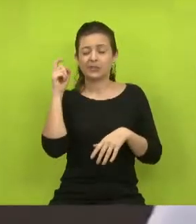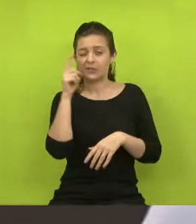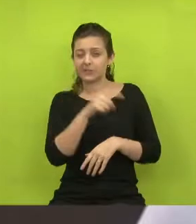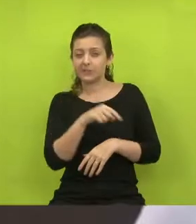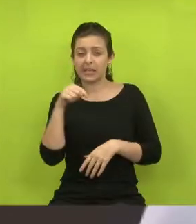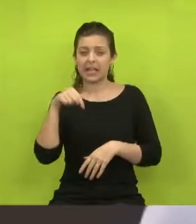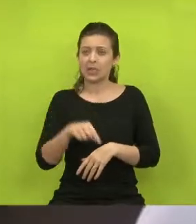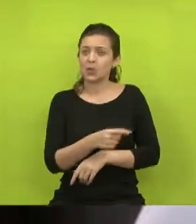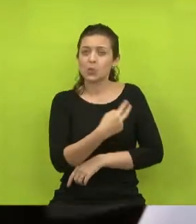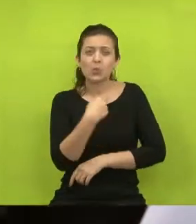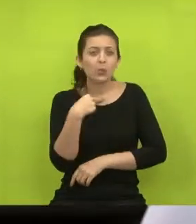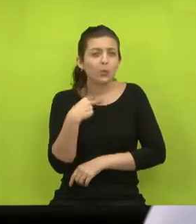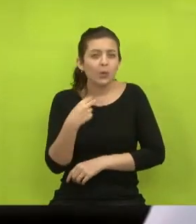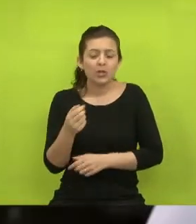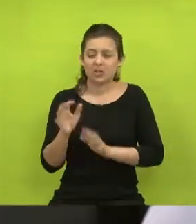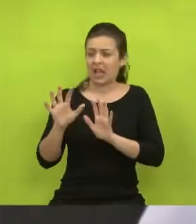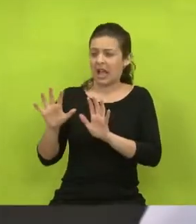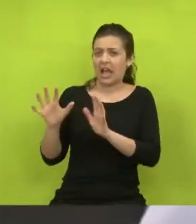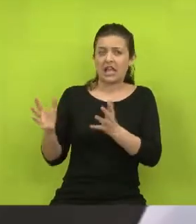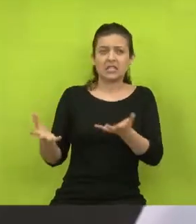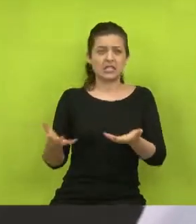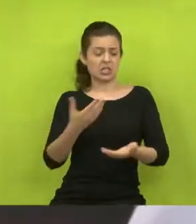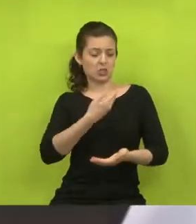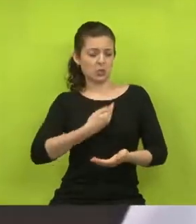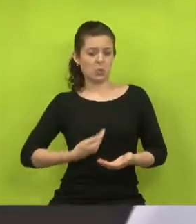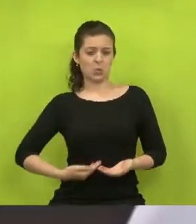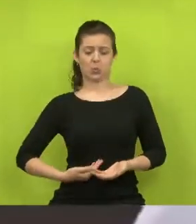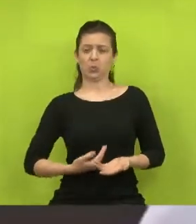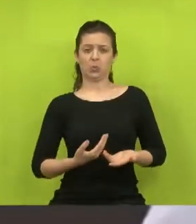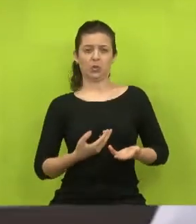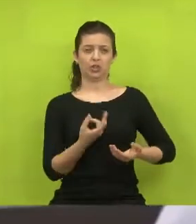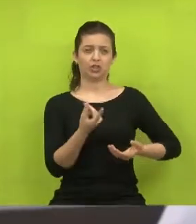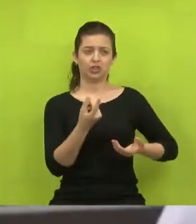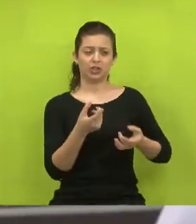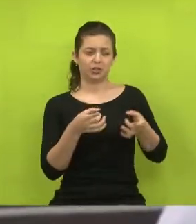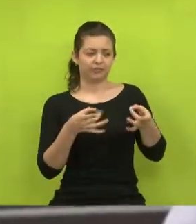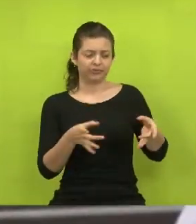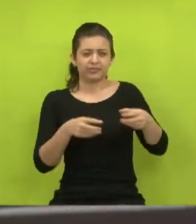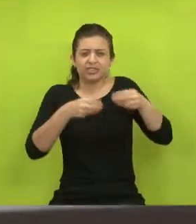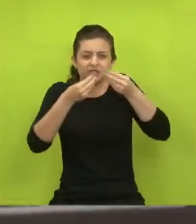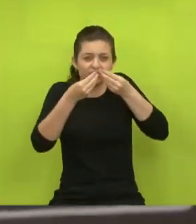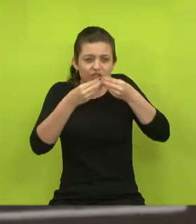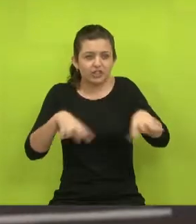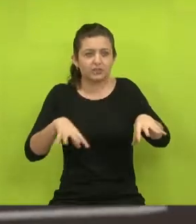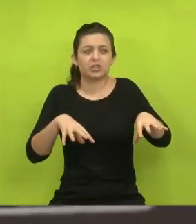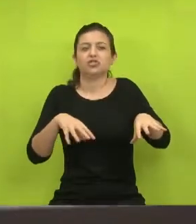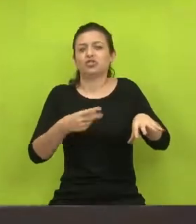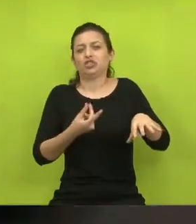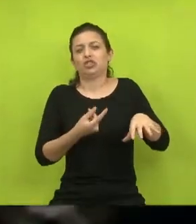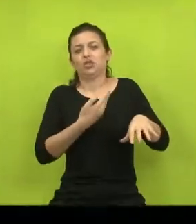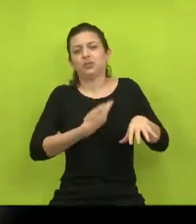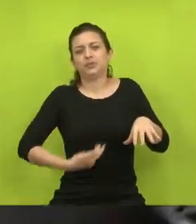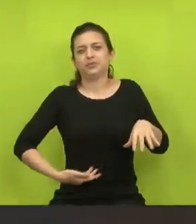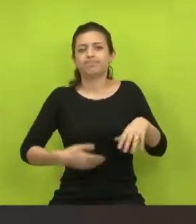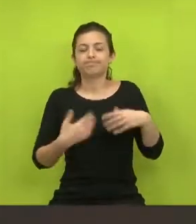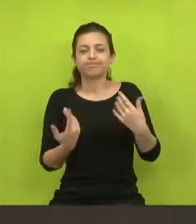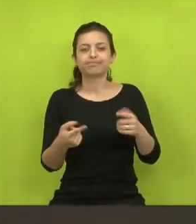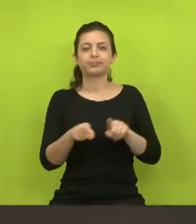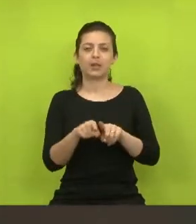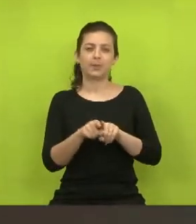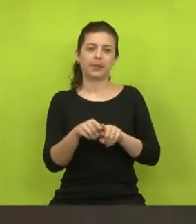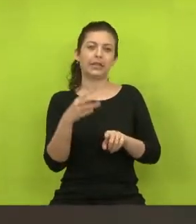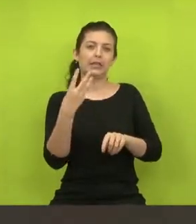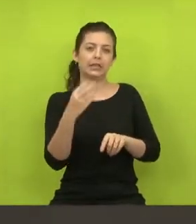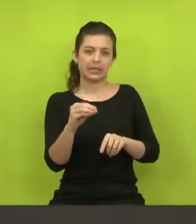Aqui não pode ficar assim. É patrimônio público, é dinheiro público, desperdício de dinheiro público. E se não bastasse, a